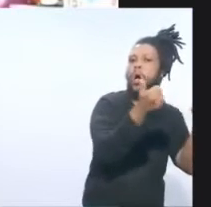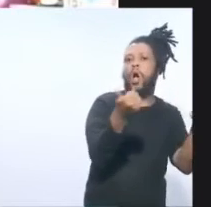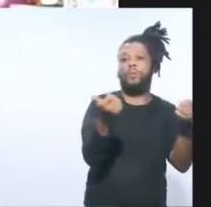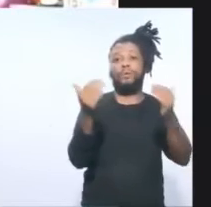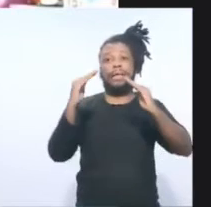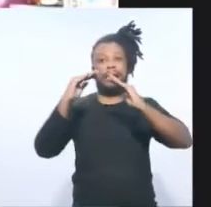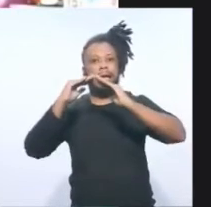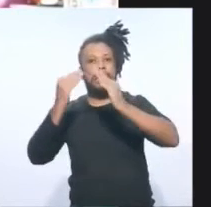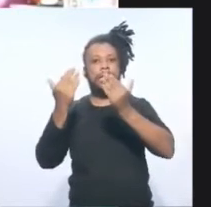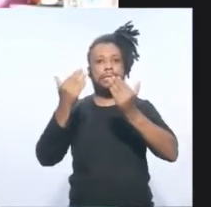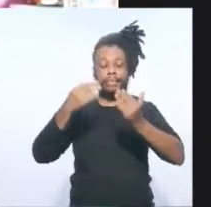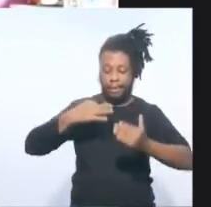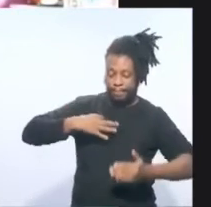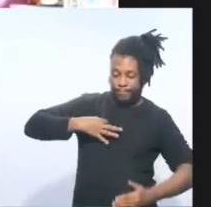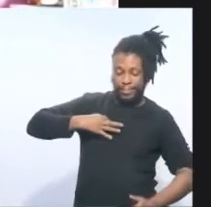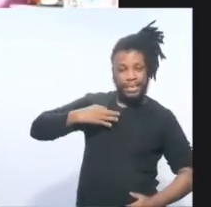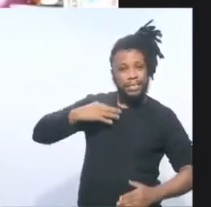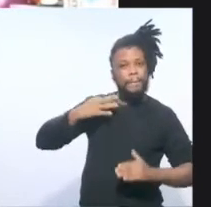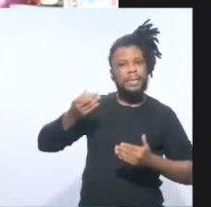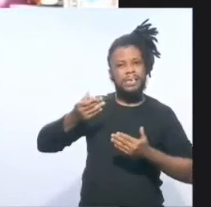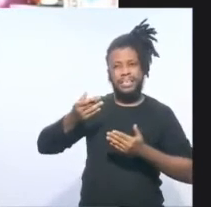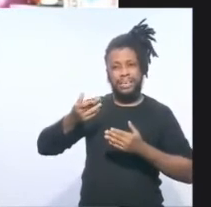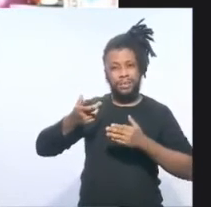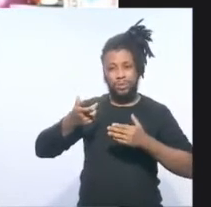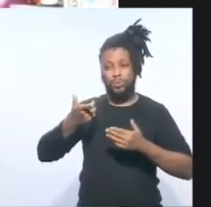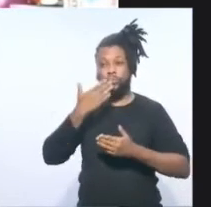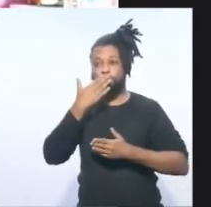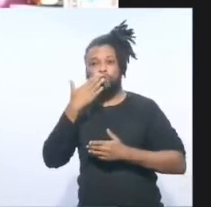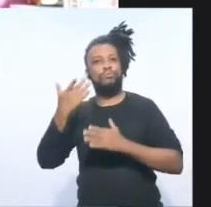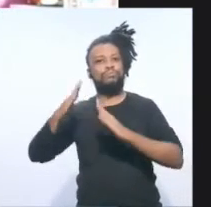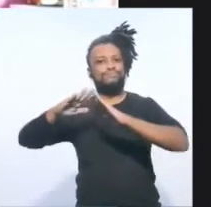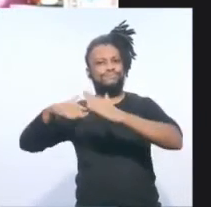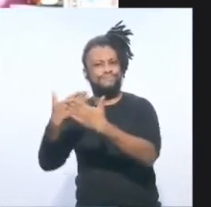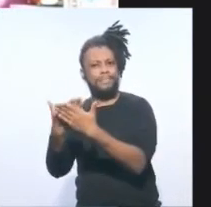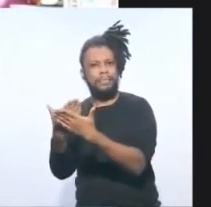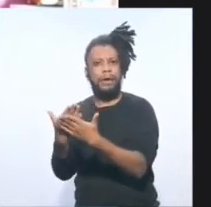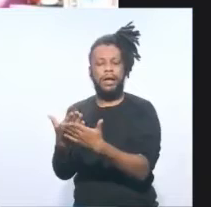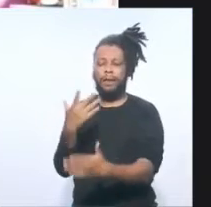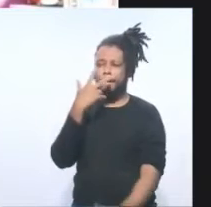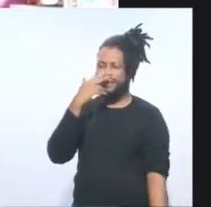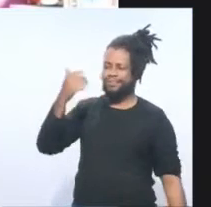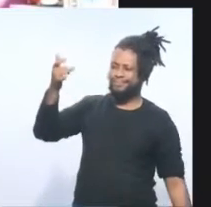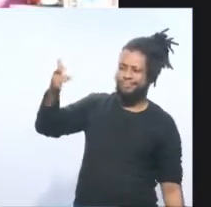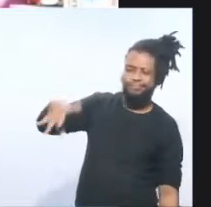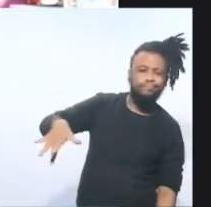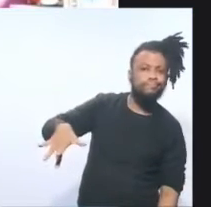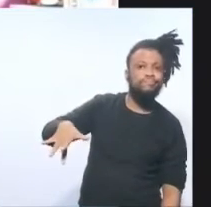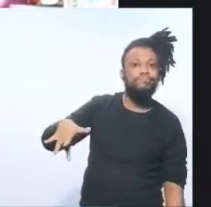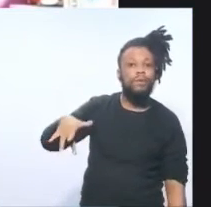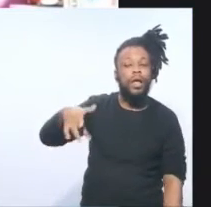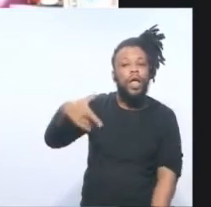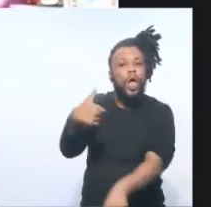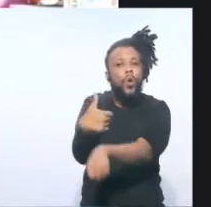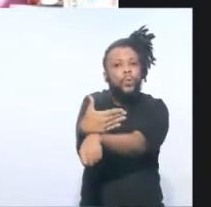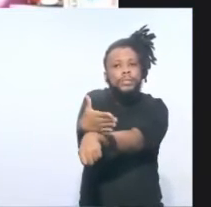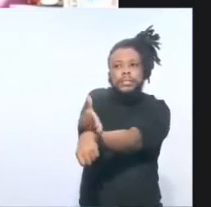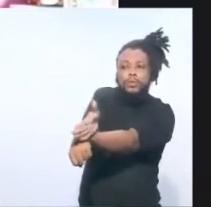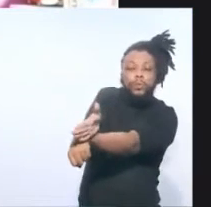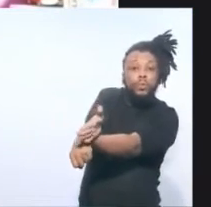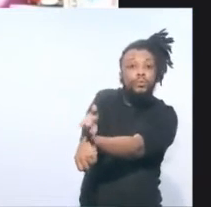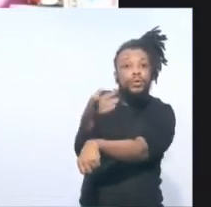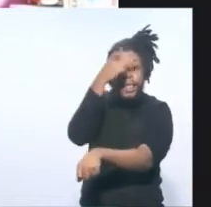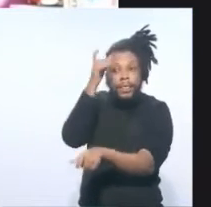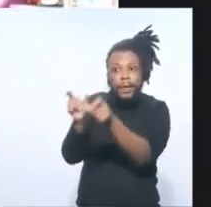nas camisas do uniforme da escola, que relativiza os segundos que uma pessoa pode aguentar sem